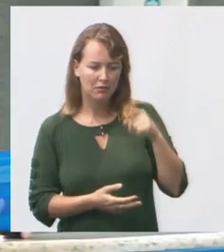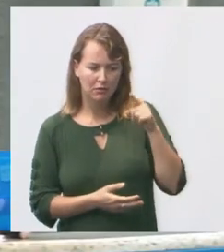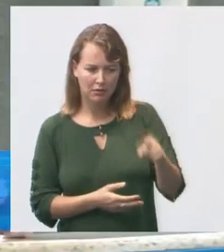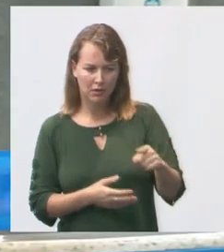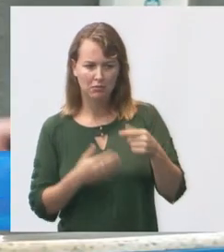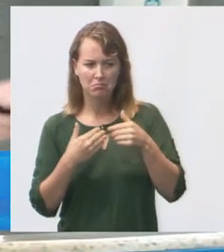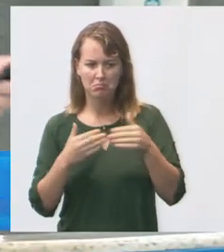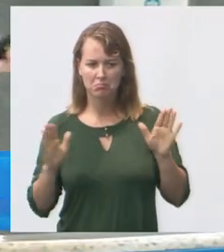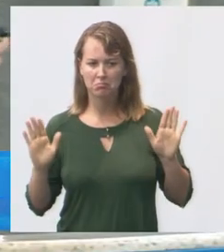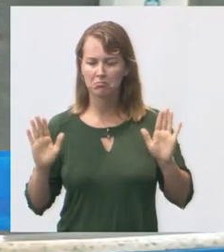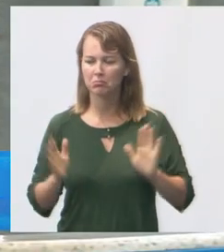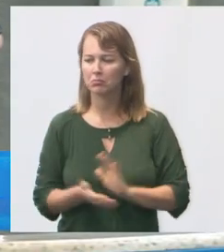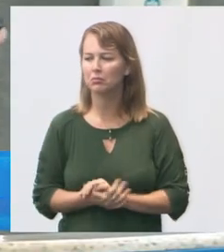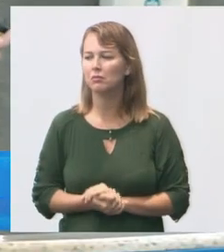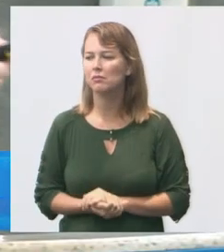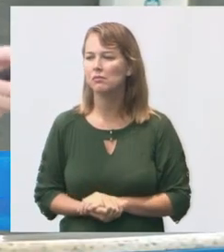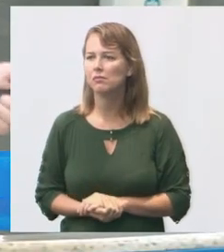abertas obrigado